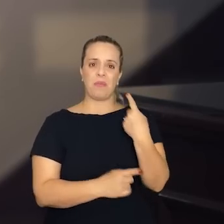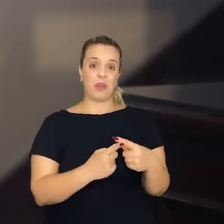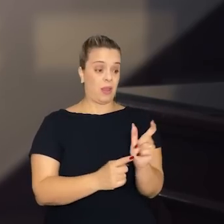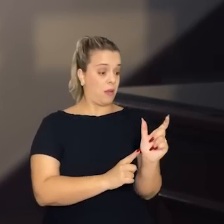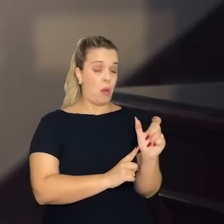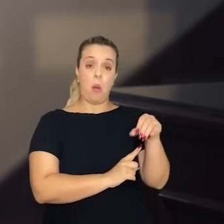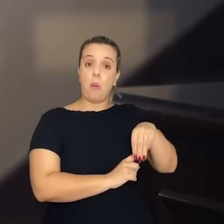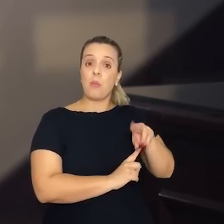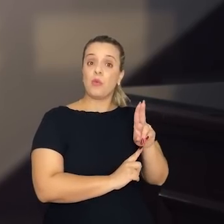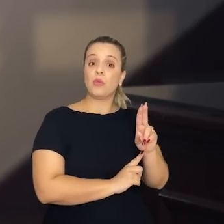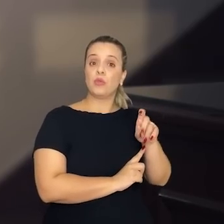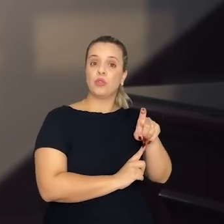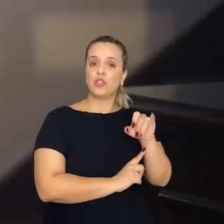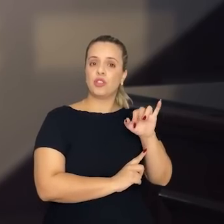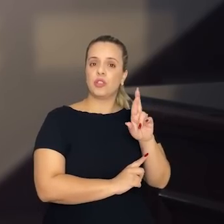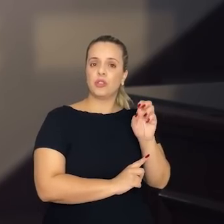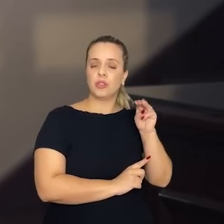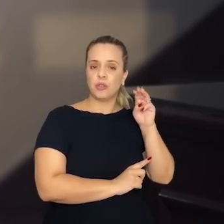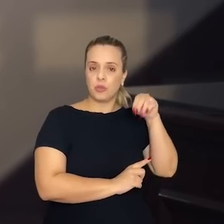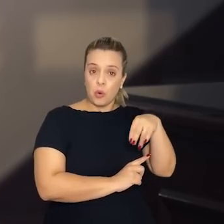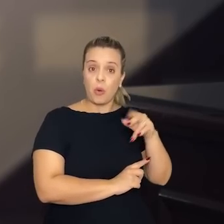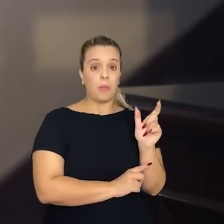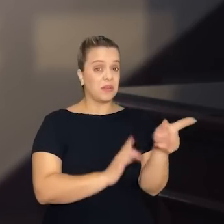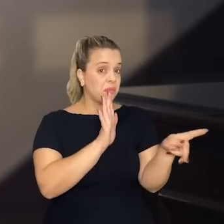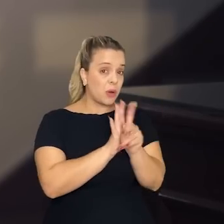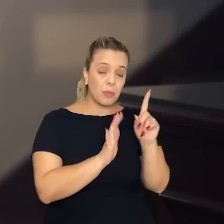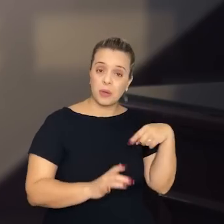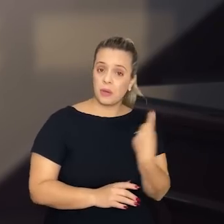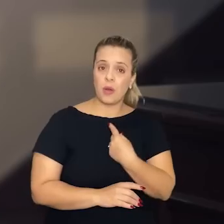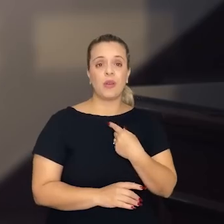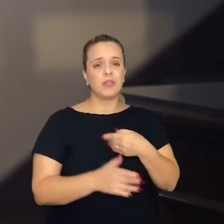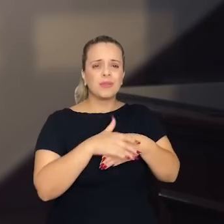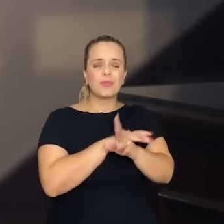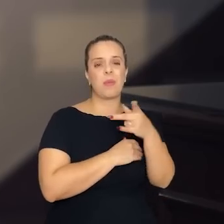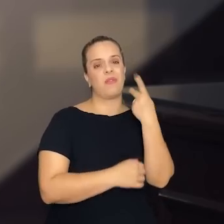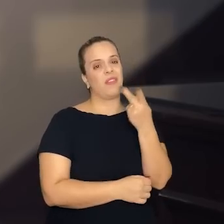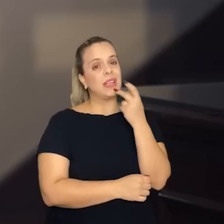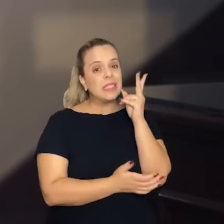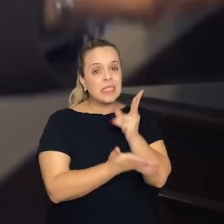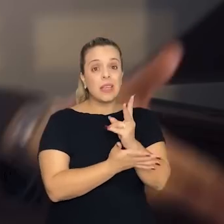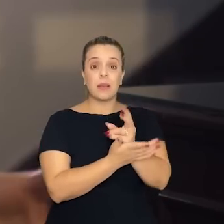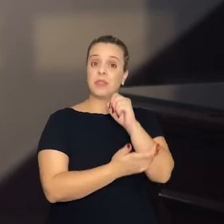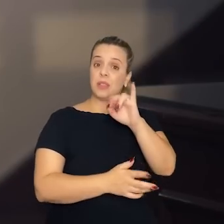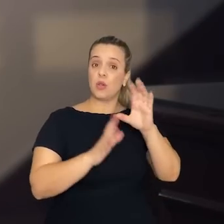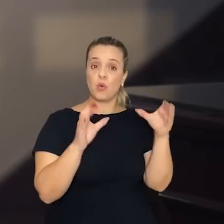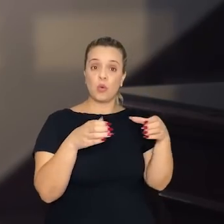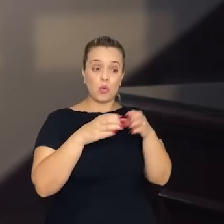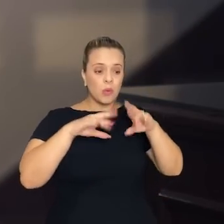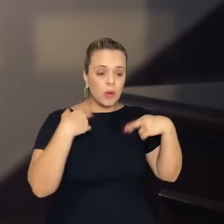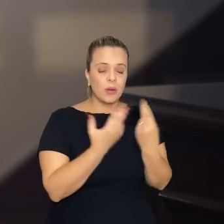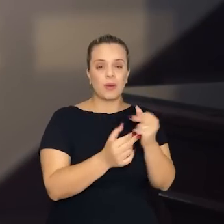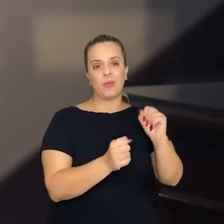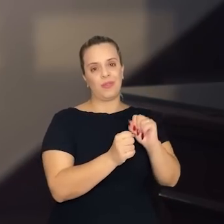nossa, uma palavra que nós usávamos bastante. Sempre que reunia um grupo para fazer alguma coisa.